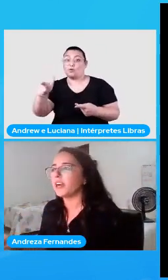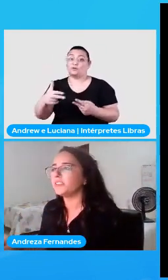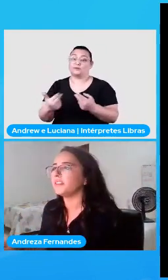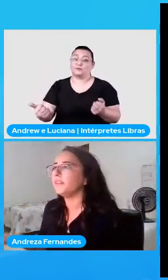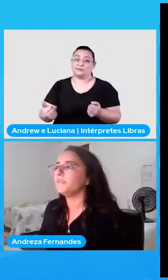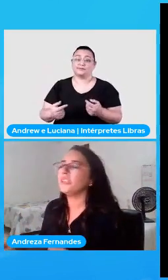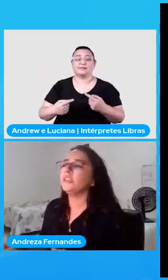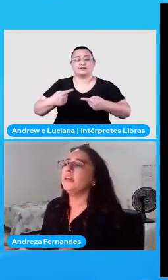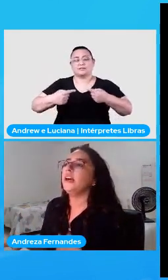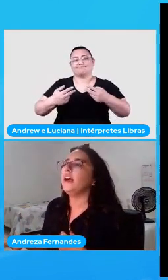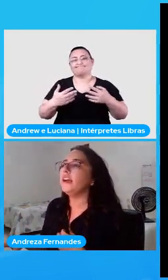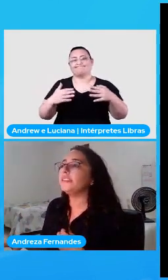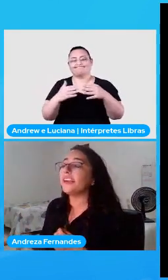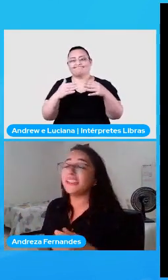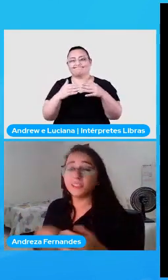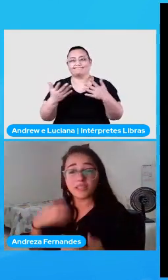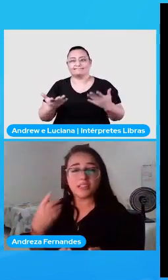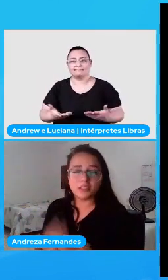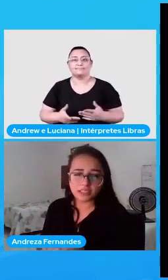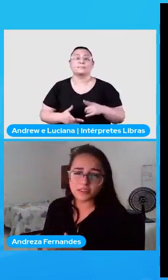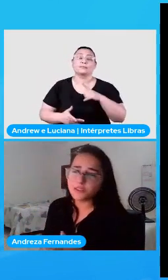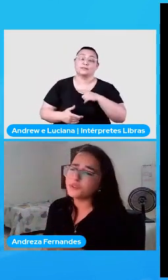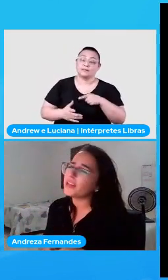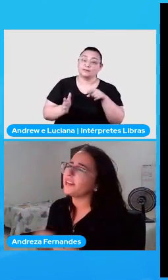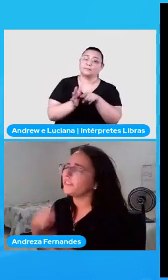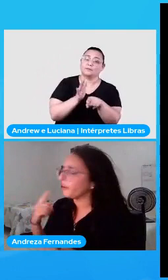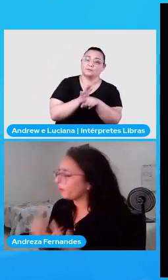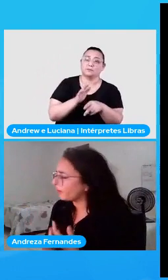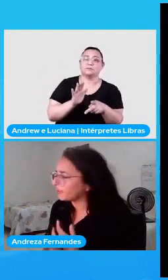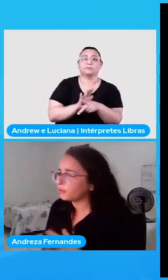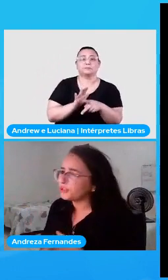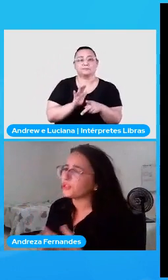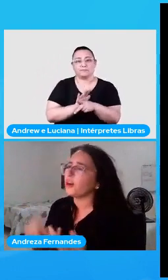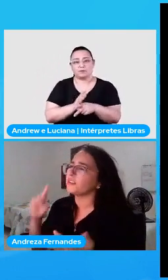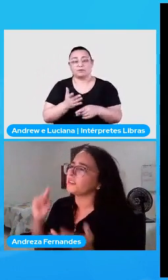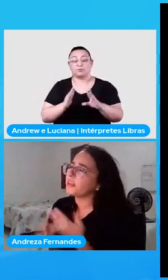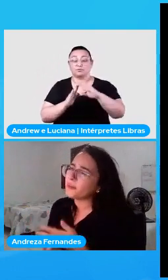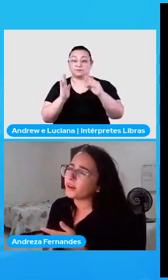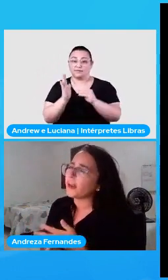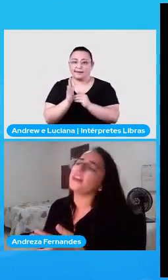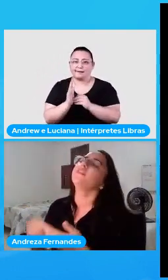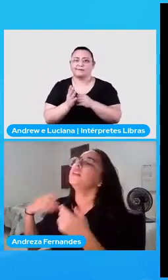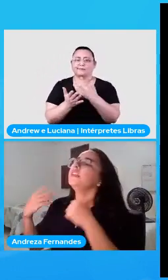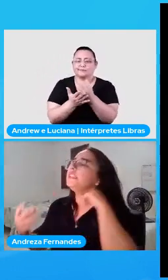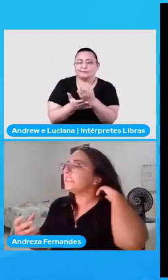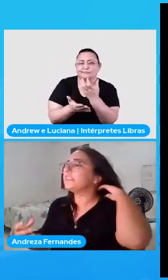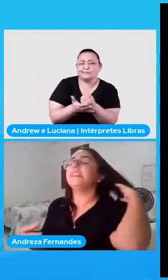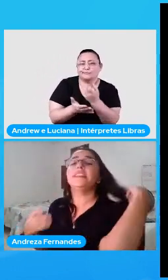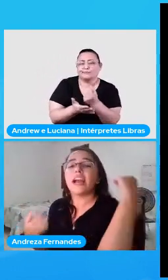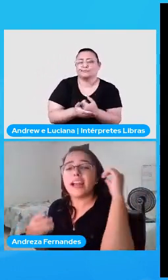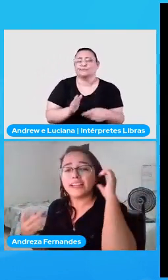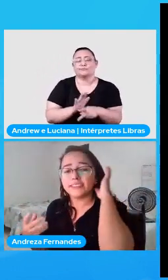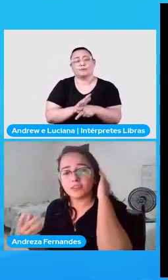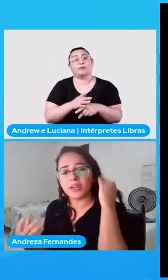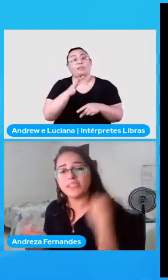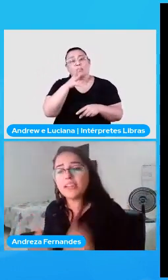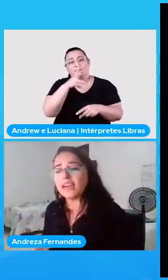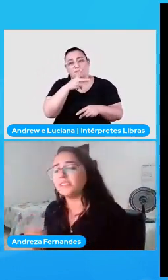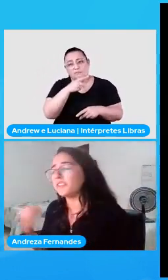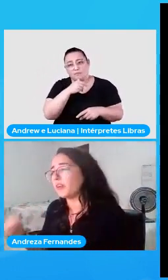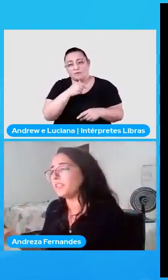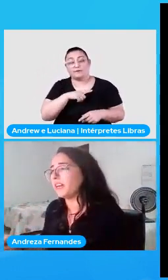ambiguidade, né? Tem a questão das anotações do dado, que é uma coisa custosa, demorada, e que carrega essas